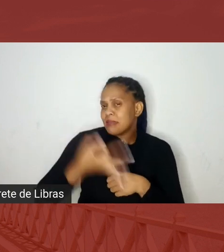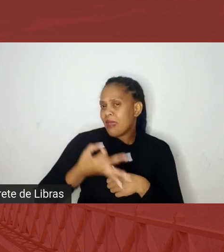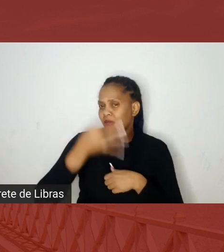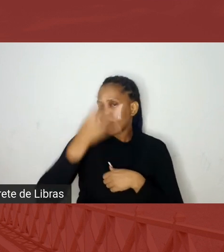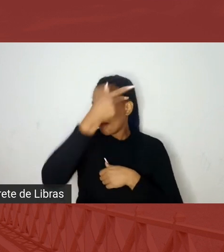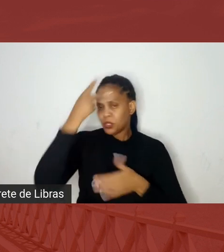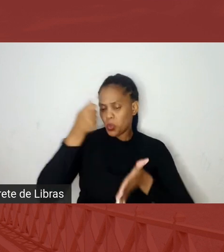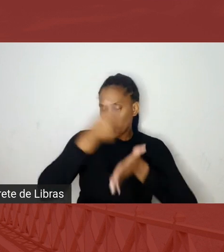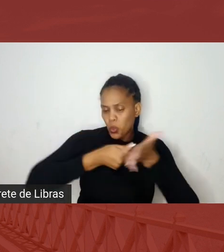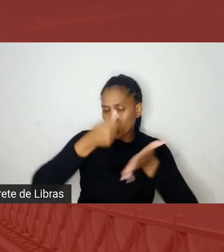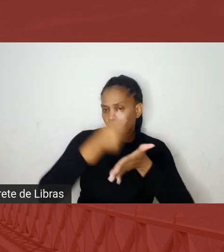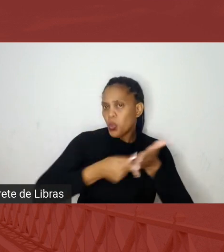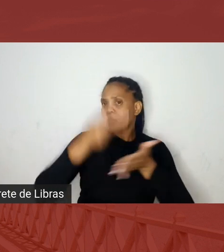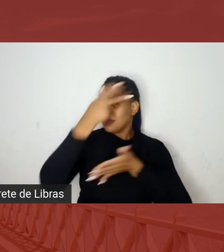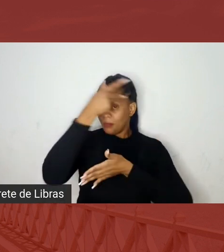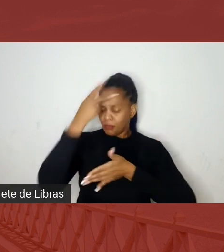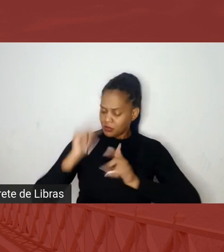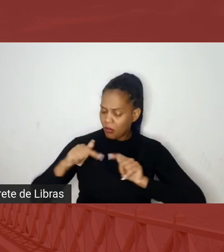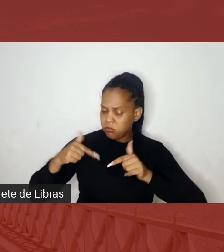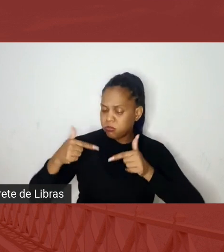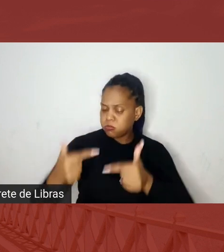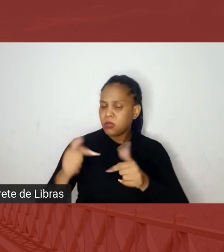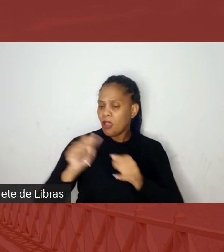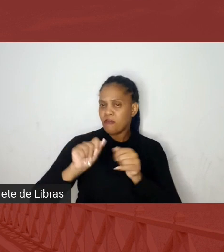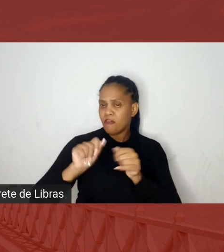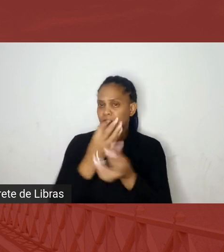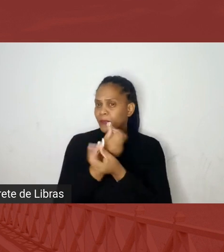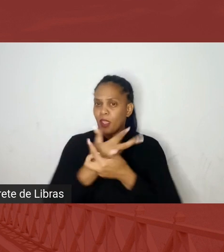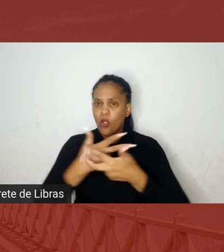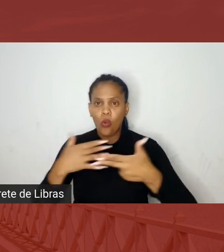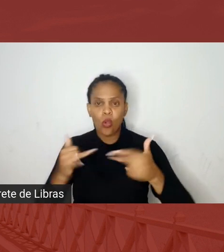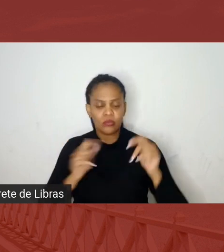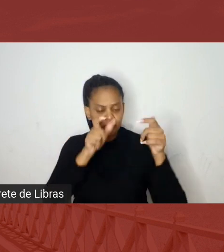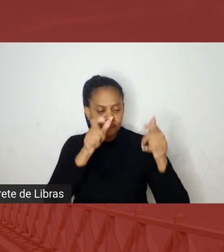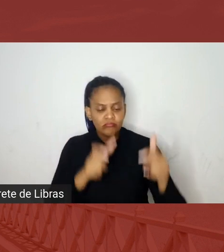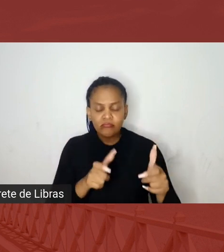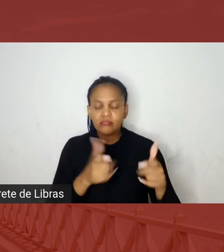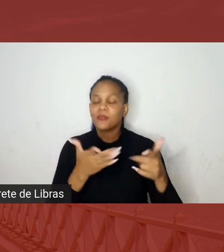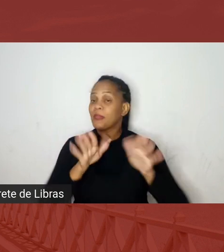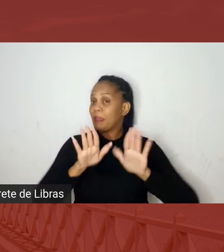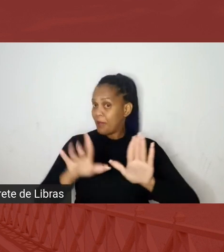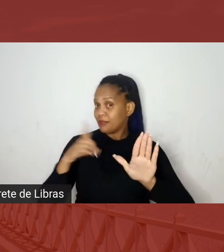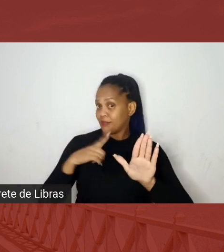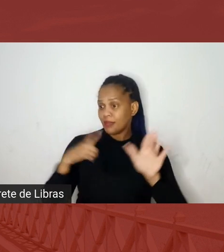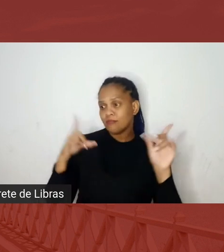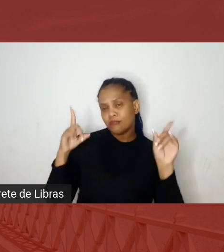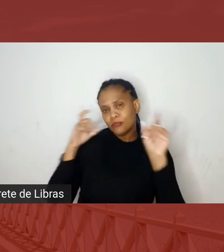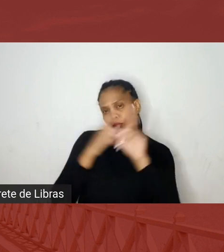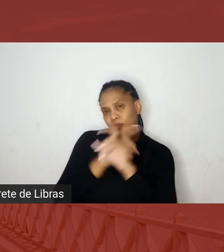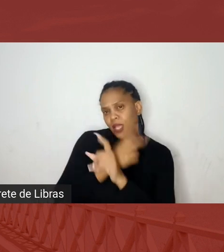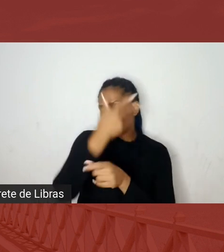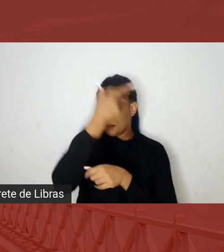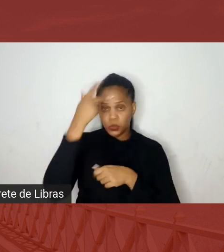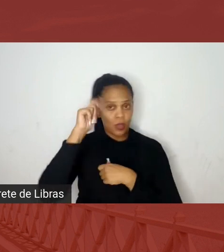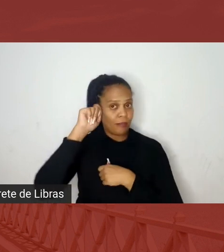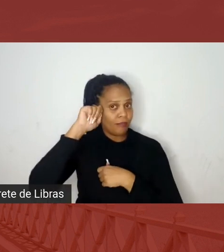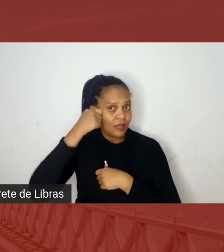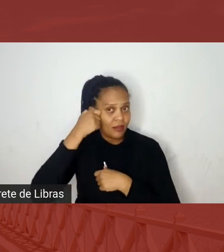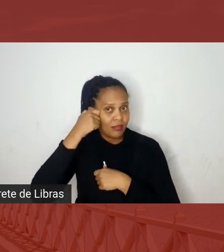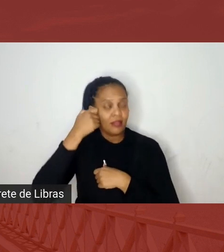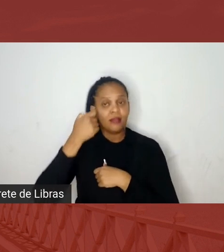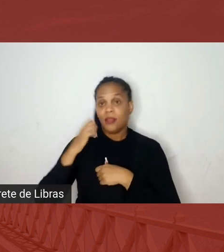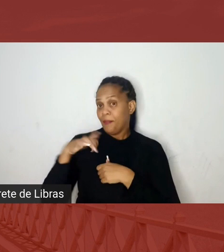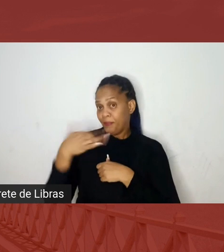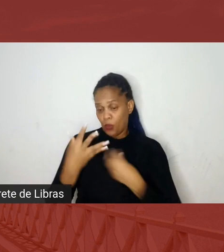pessoa que fica tentando fazer muita coisa pelo bairro dela, mas tem uma dificuldade, é uma pessoa preta, então vou passar o